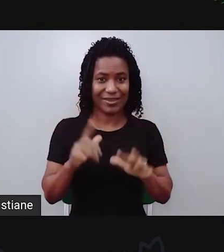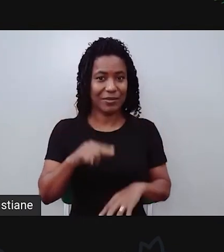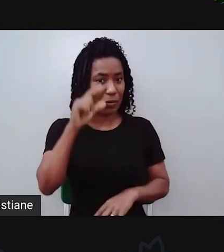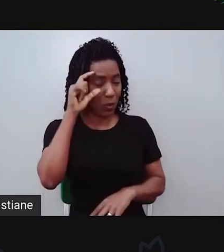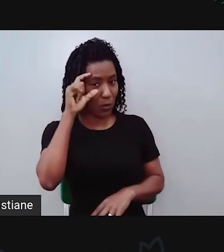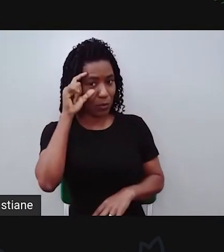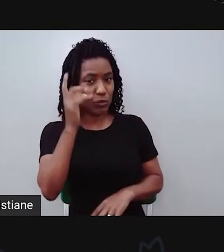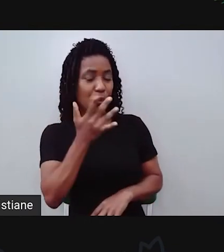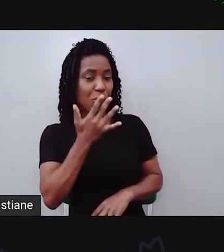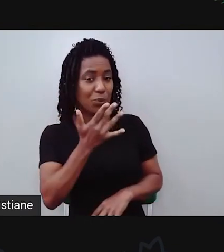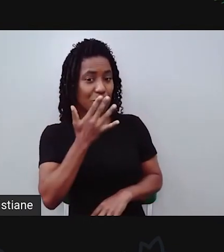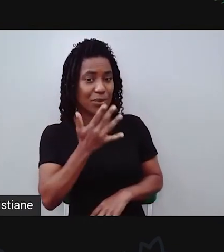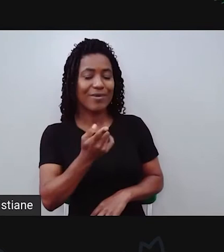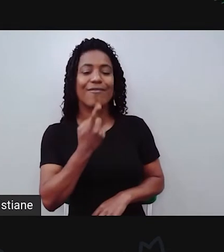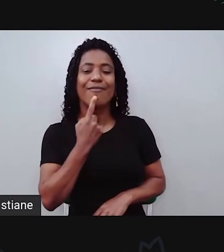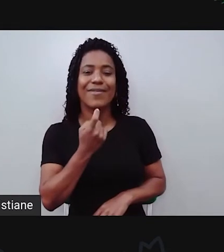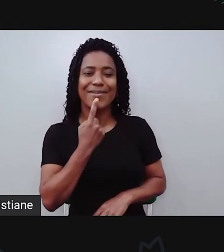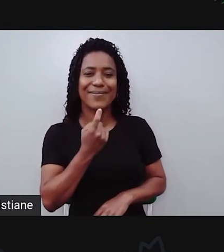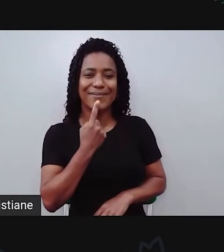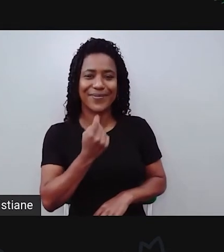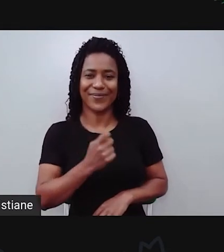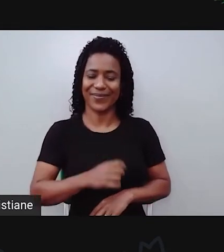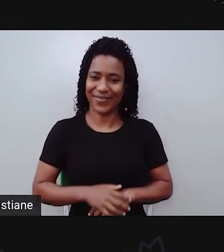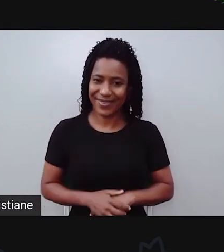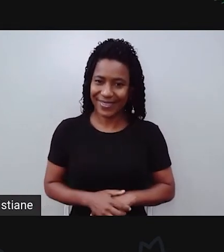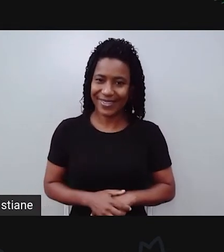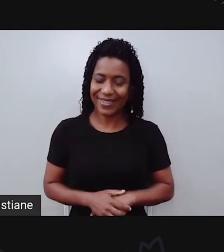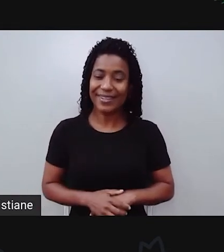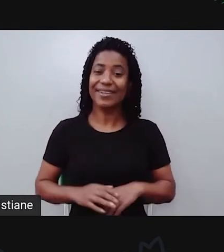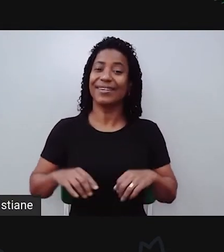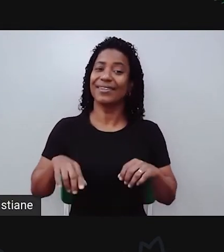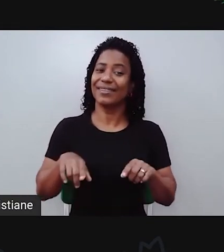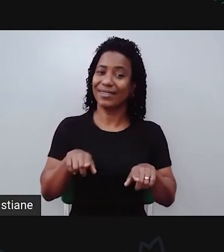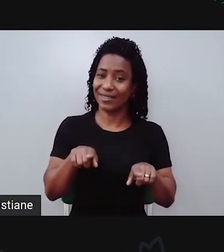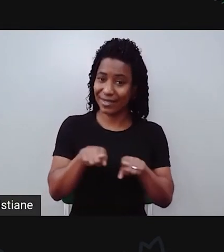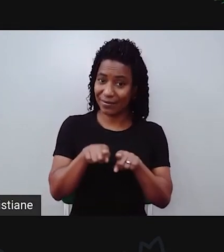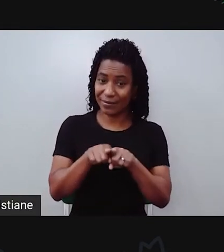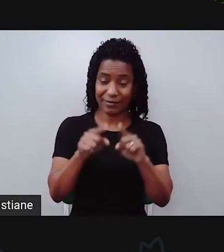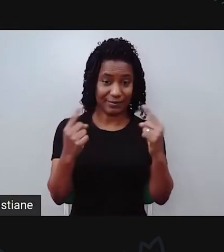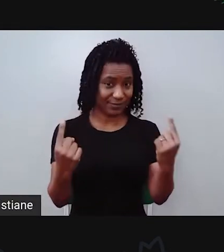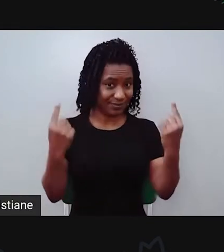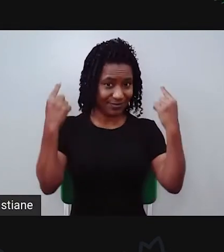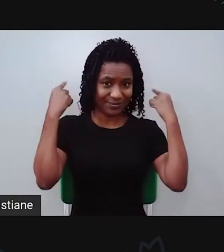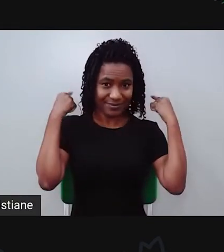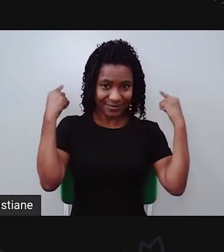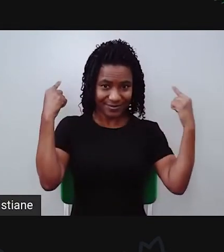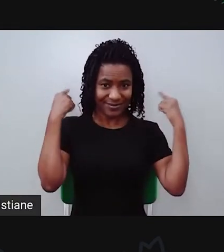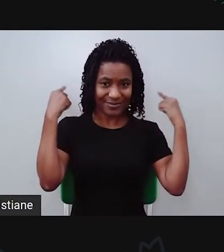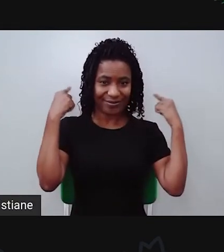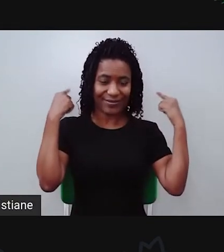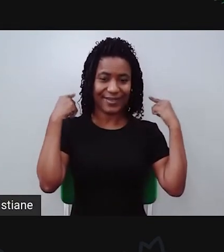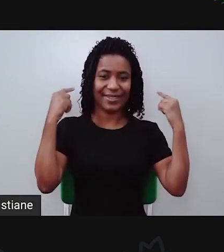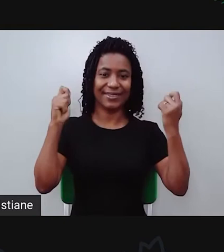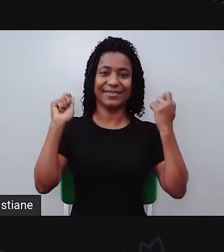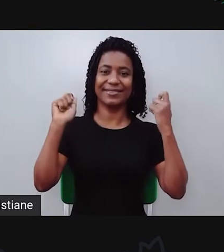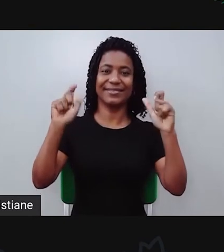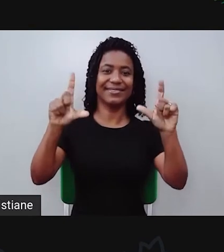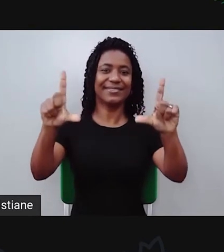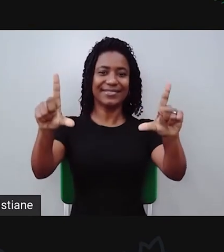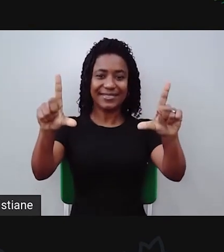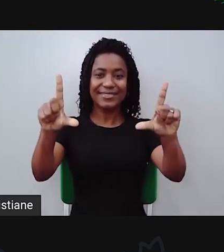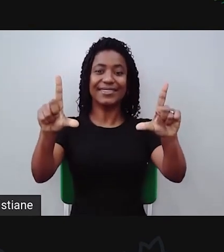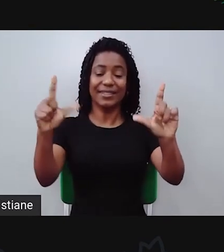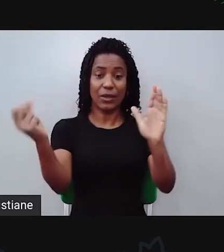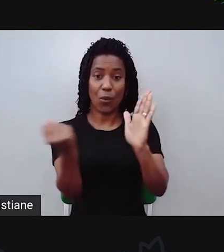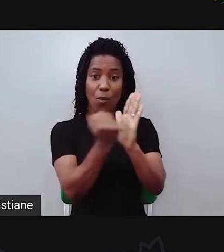tem haste vermelha. Além disso, vocês podem visualizar na parte de trás do vídeo, um painel que tem